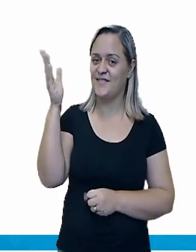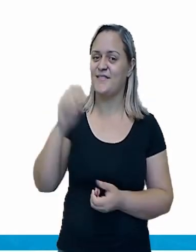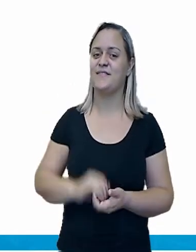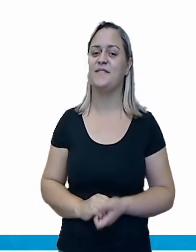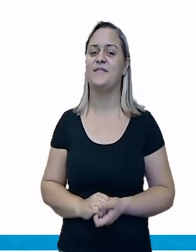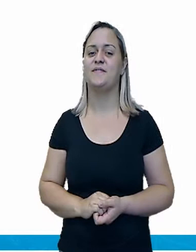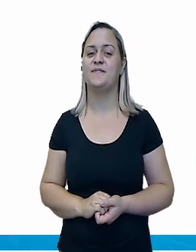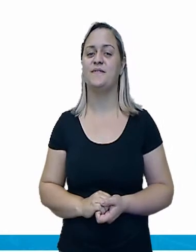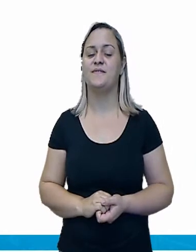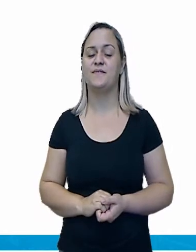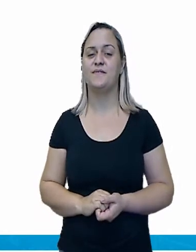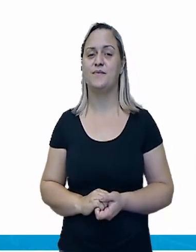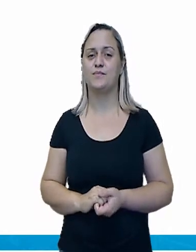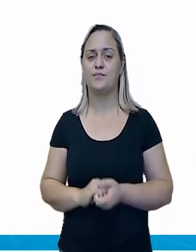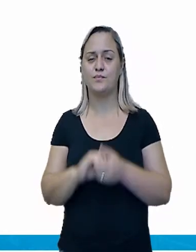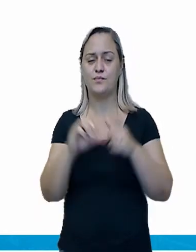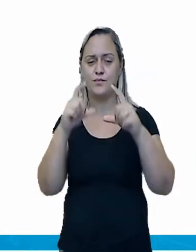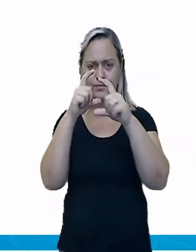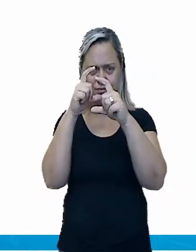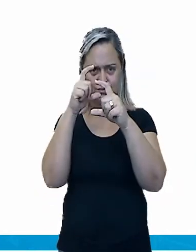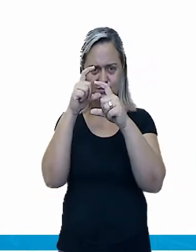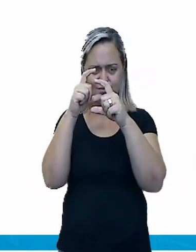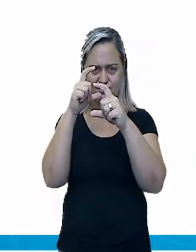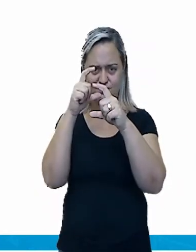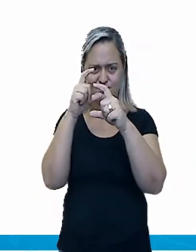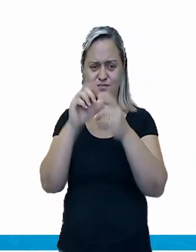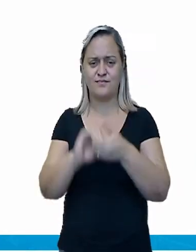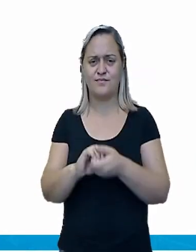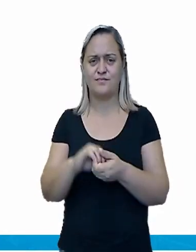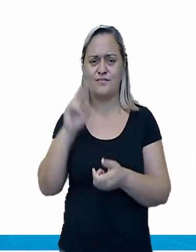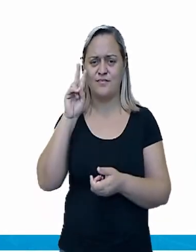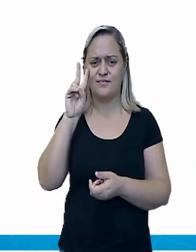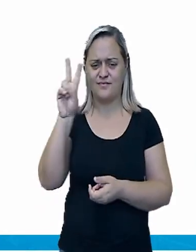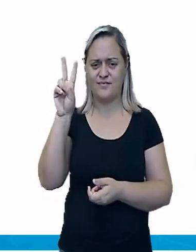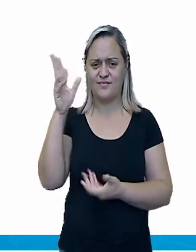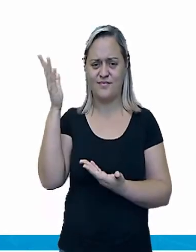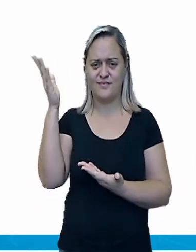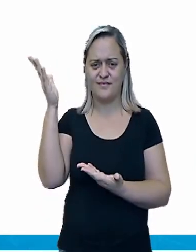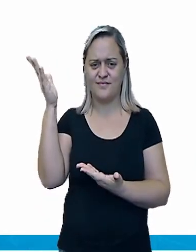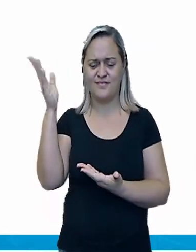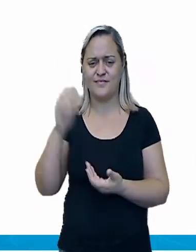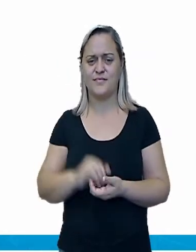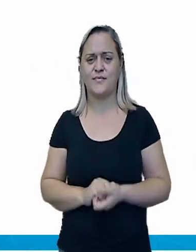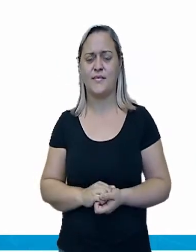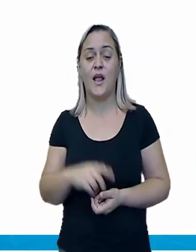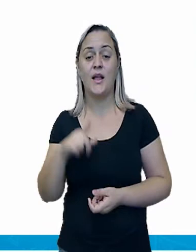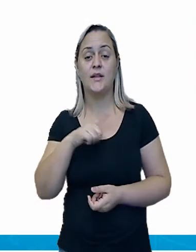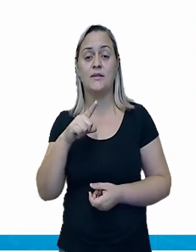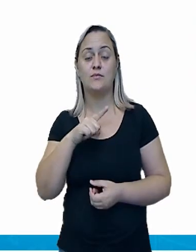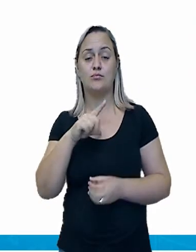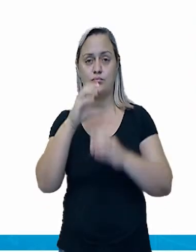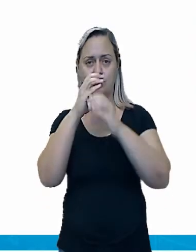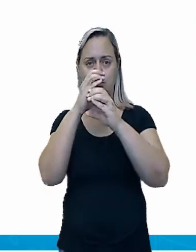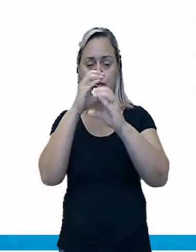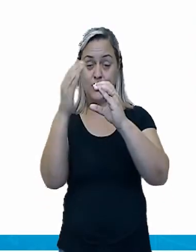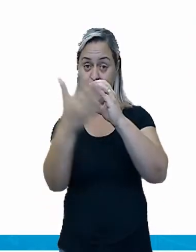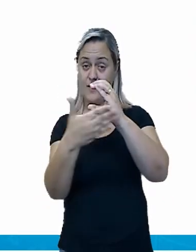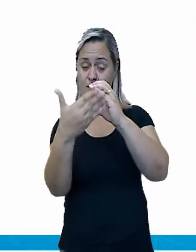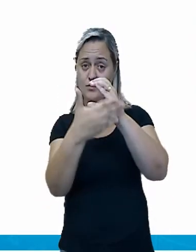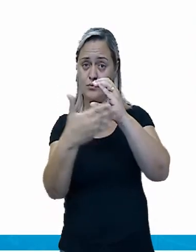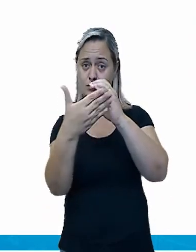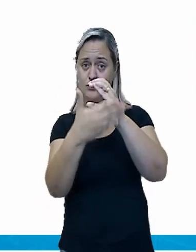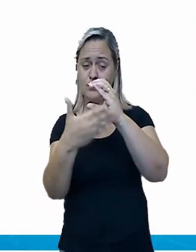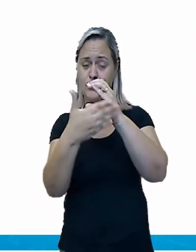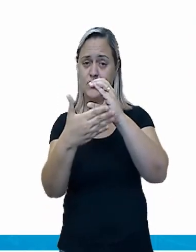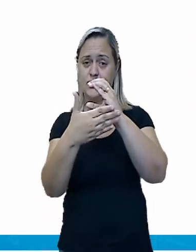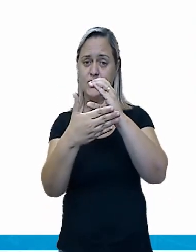O era esse monóculo? É aqui, bem na frente, tá dando pra vocês ver bem no vídeo? Tem uma lente. E tem um